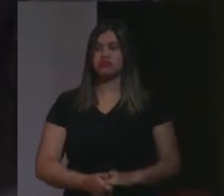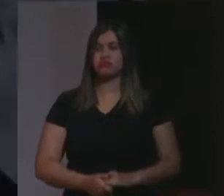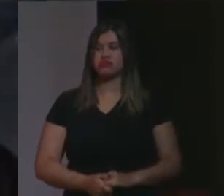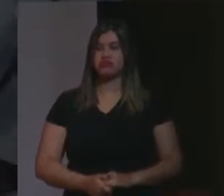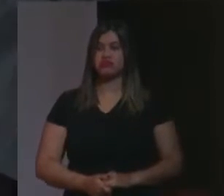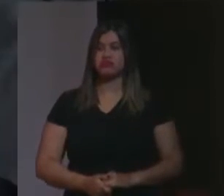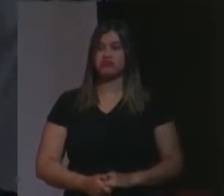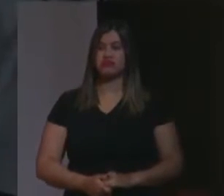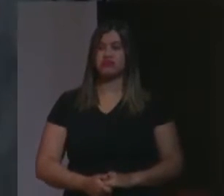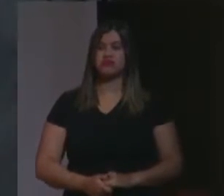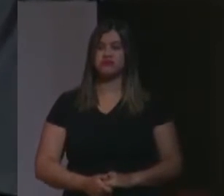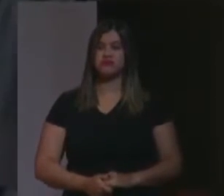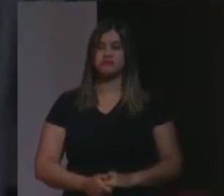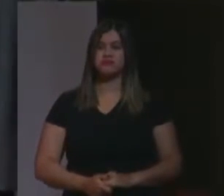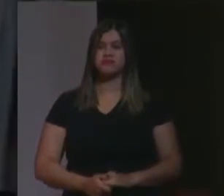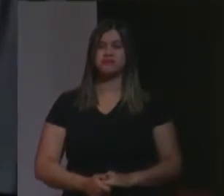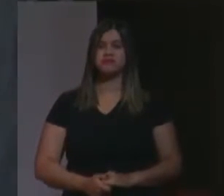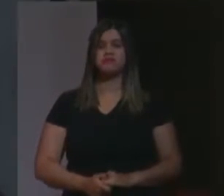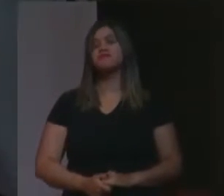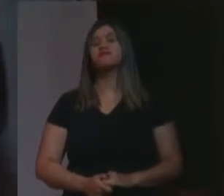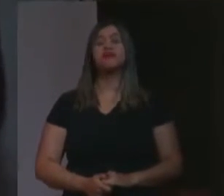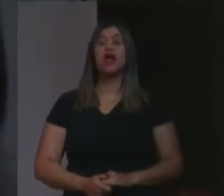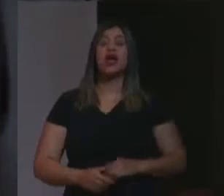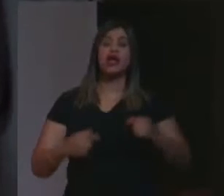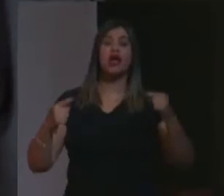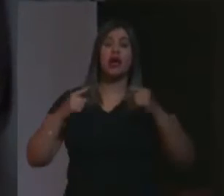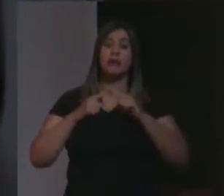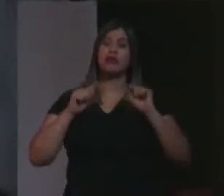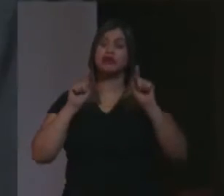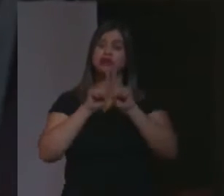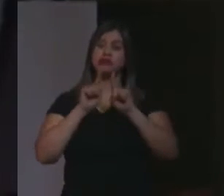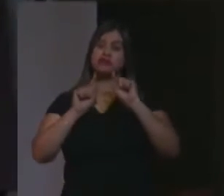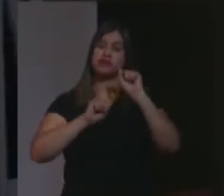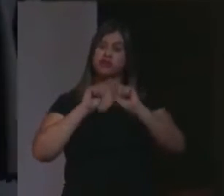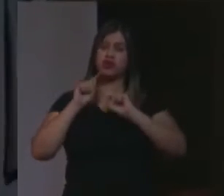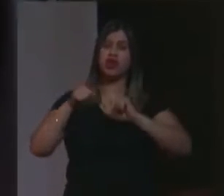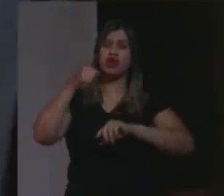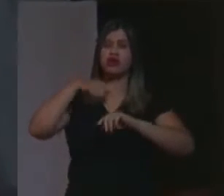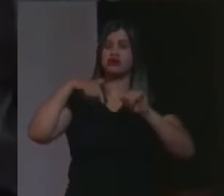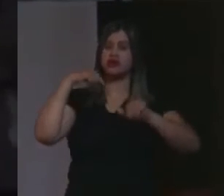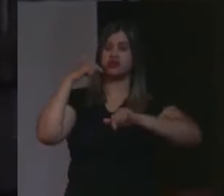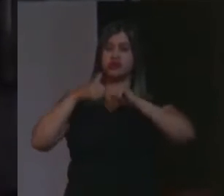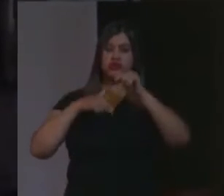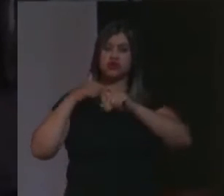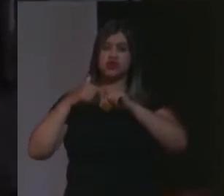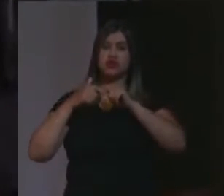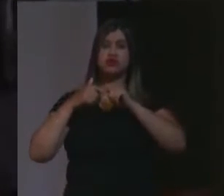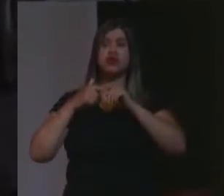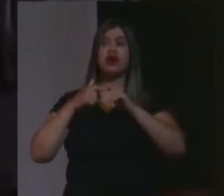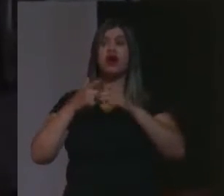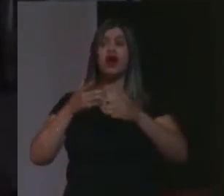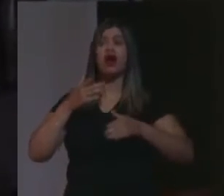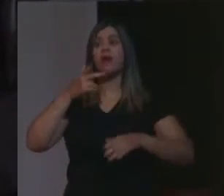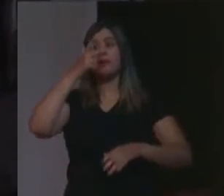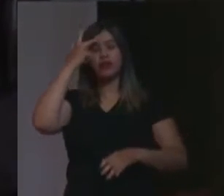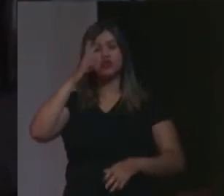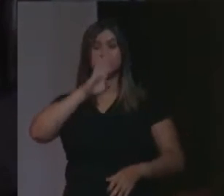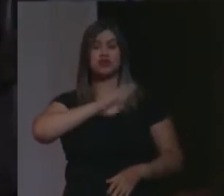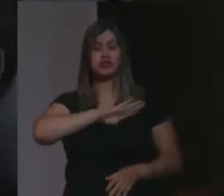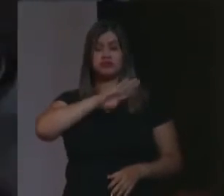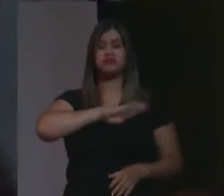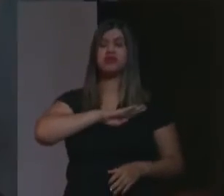E esse grau civilizatório se mede também pela forma como nós tratamos os nossos inimigos e os nossos adversários,